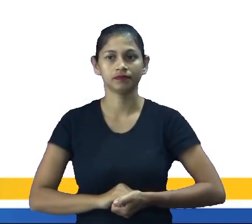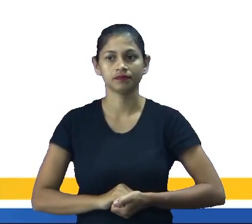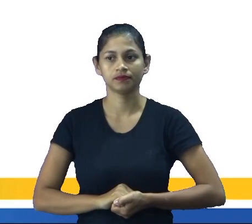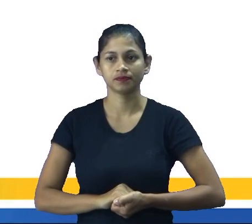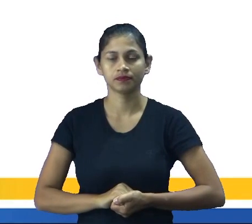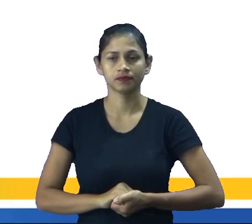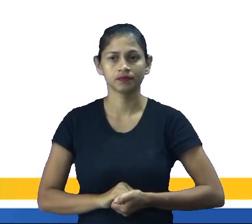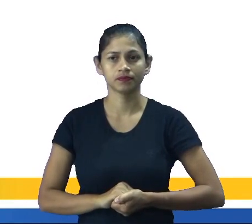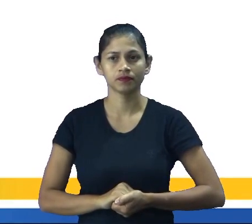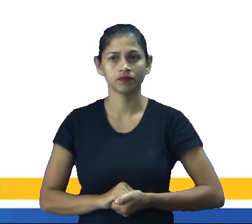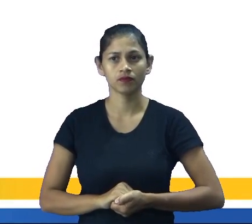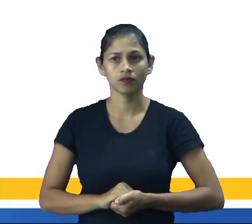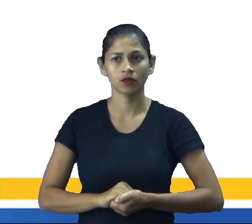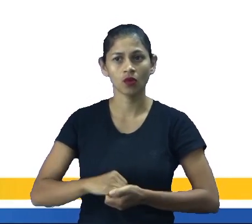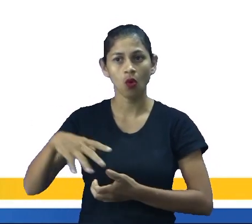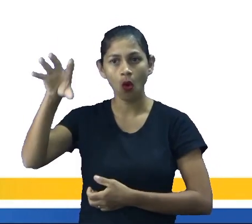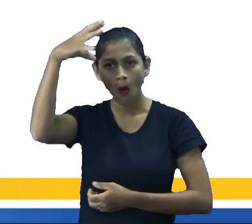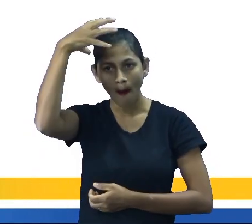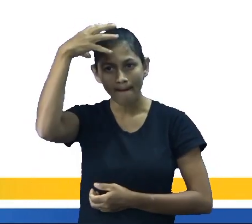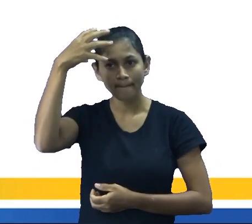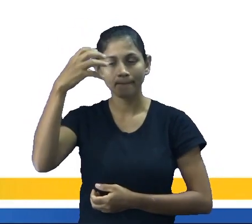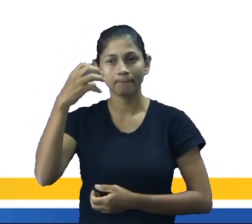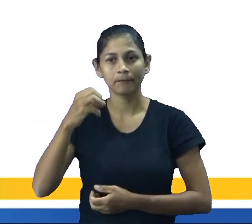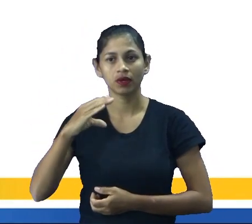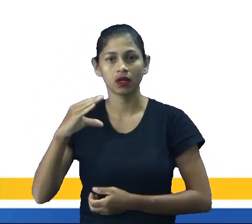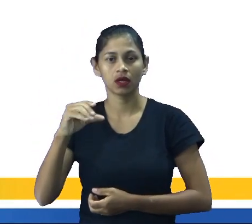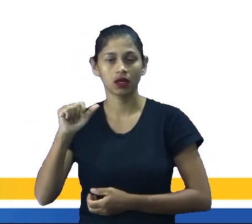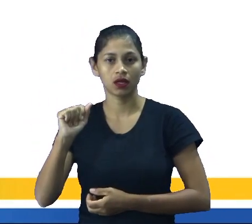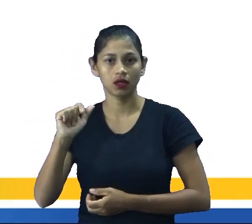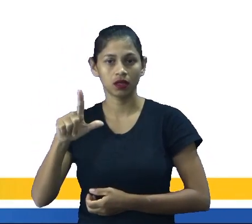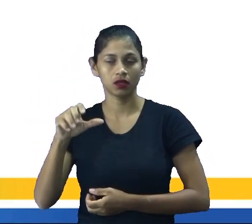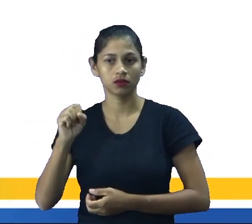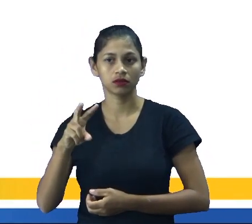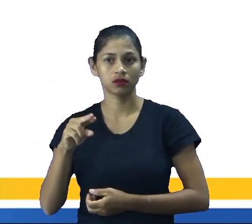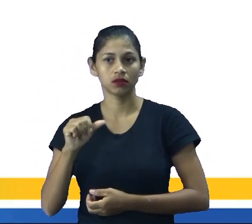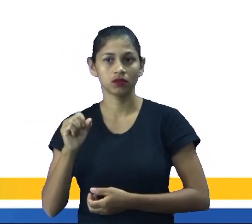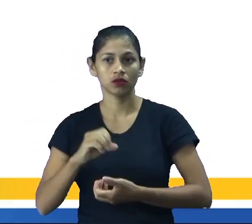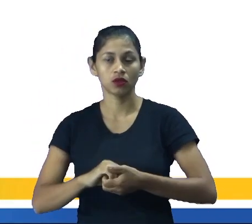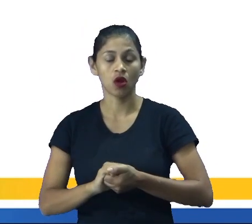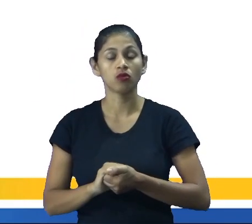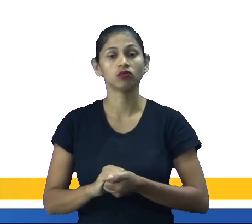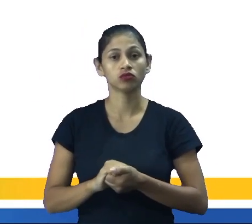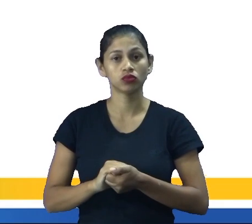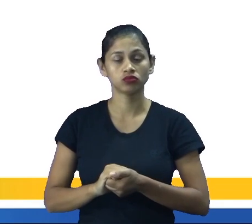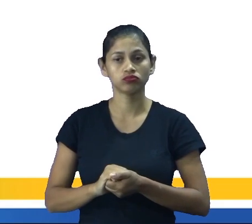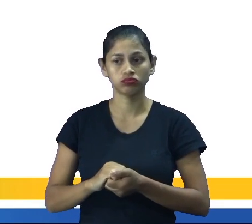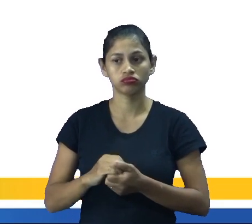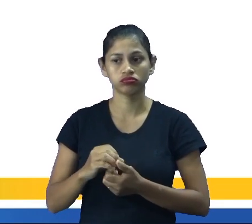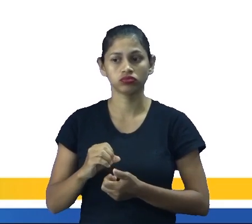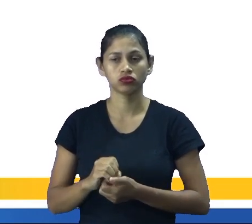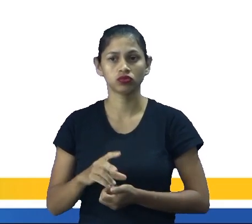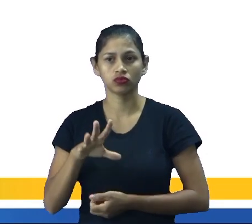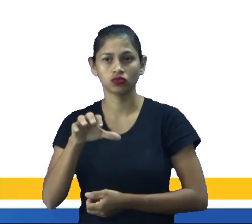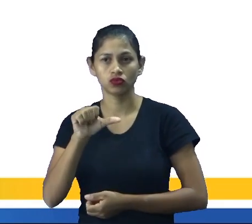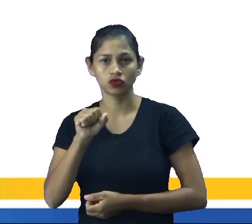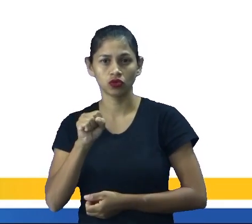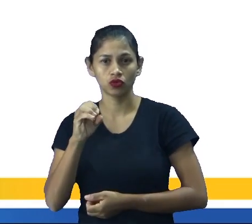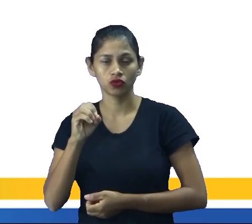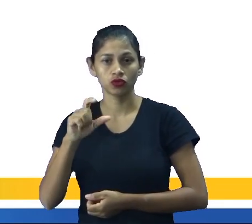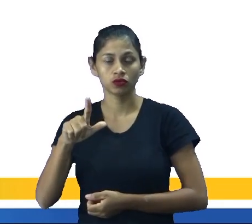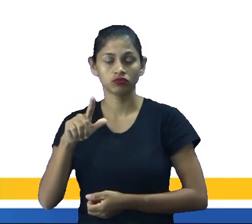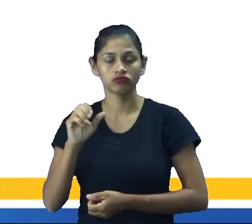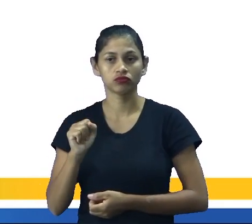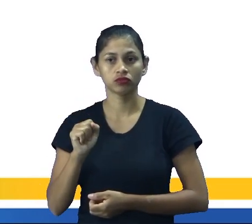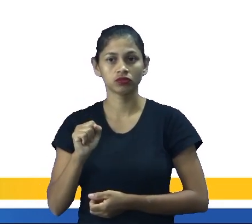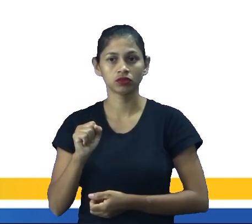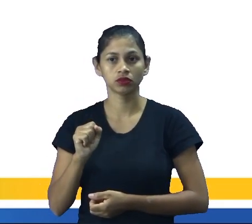O Imperador Cláudio II acreditava que soldados que tinham uma união estável eram piores em combate